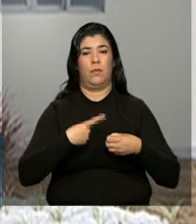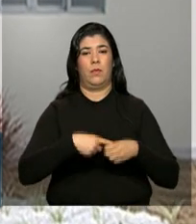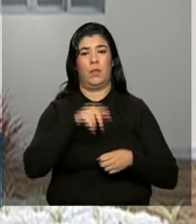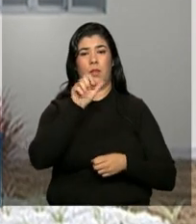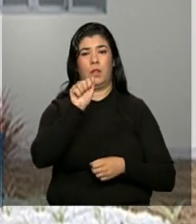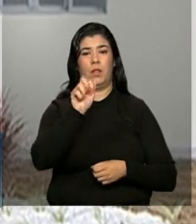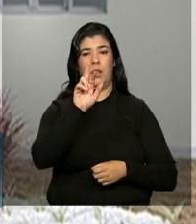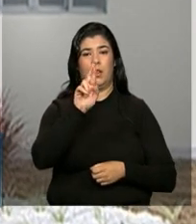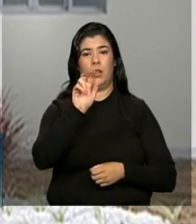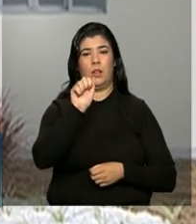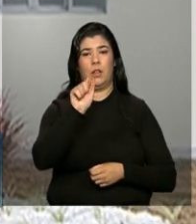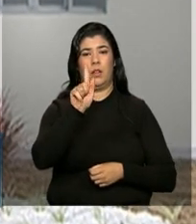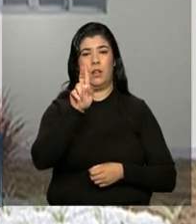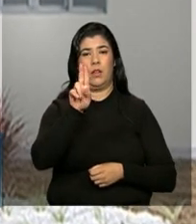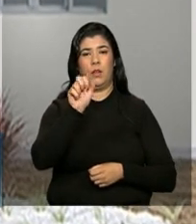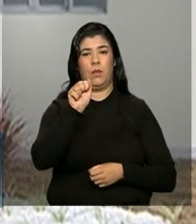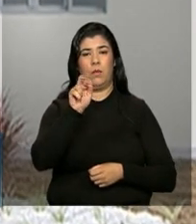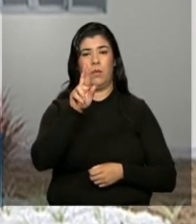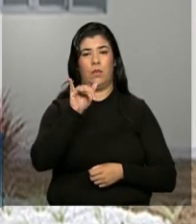Minas Gerais.